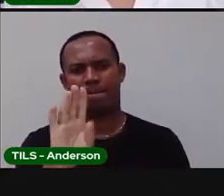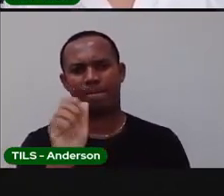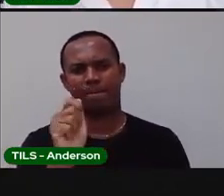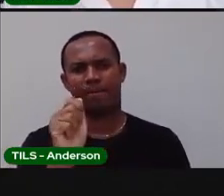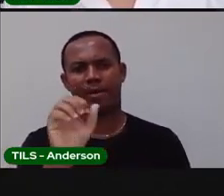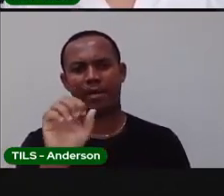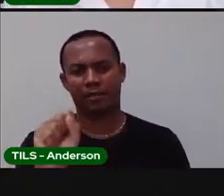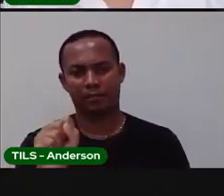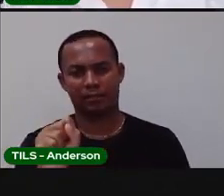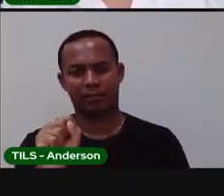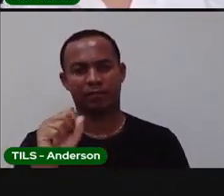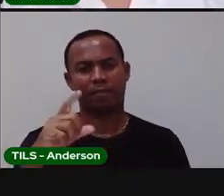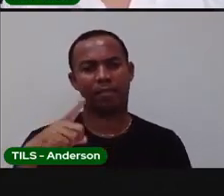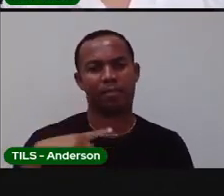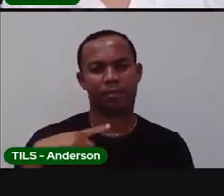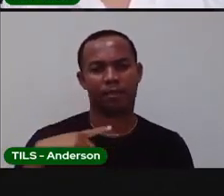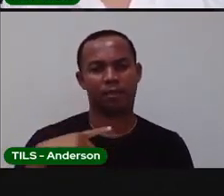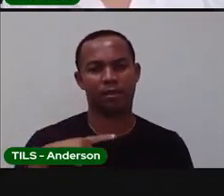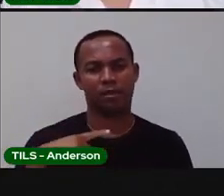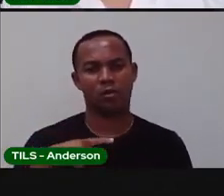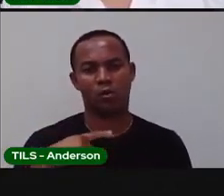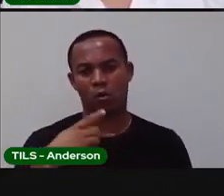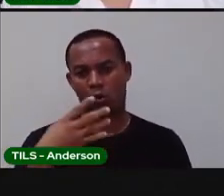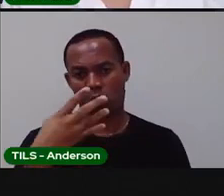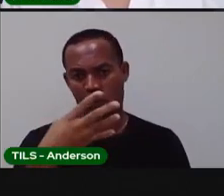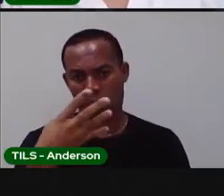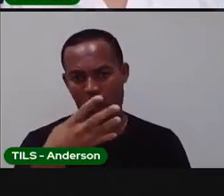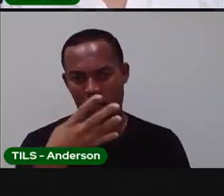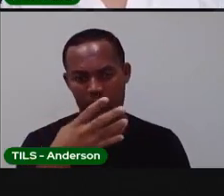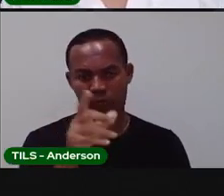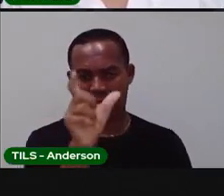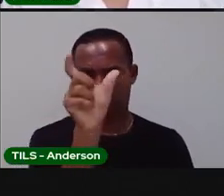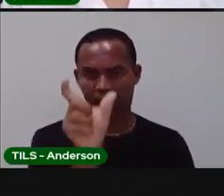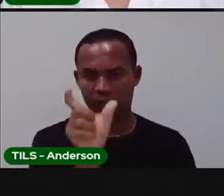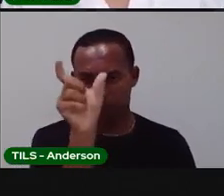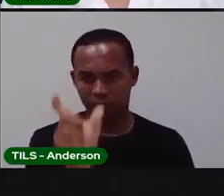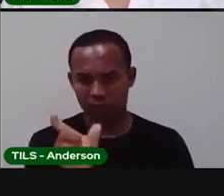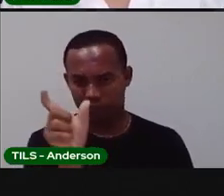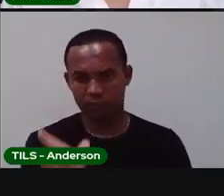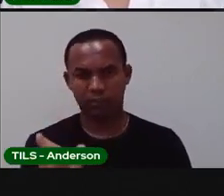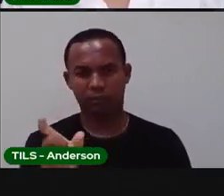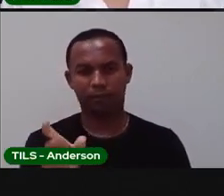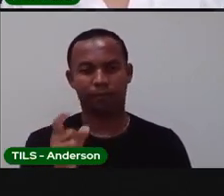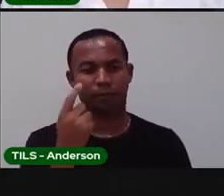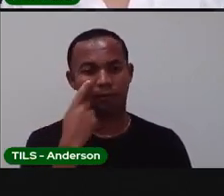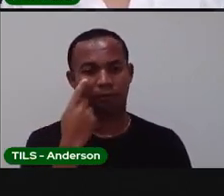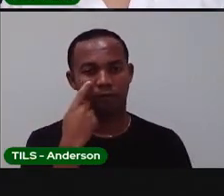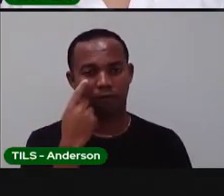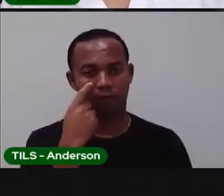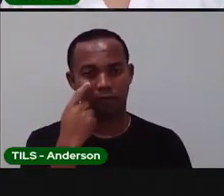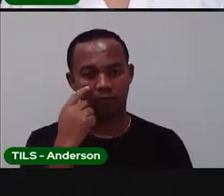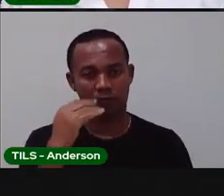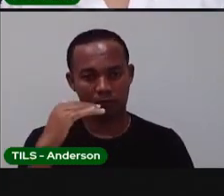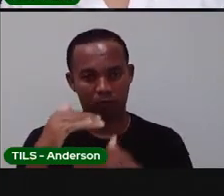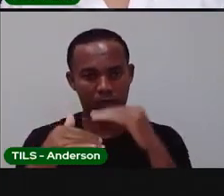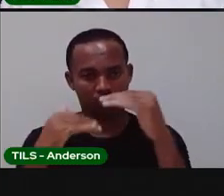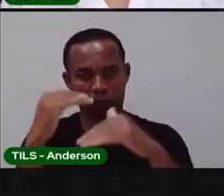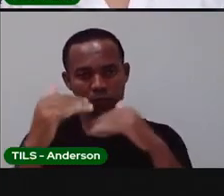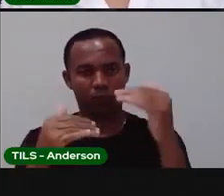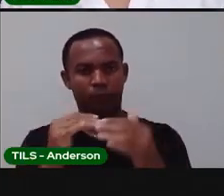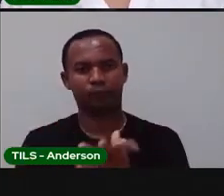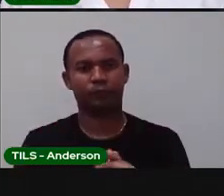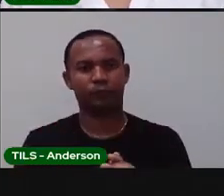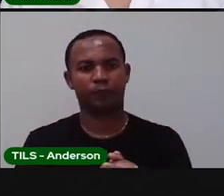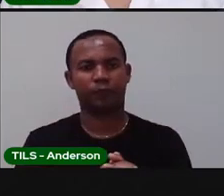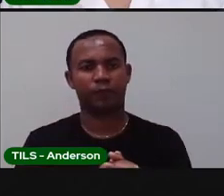o quê? Quatro classificações, né? A gente vai vendo isso aqui. Aos poucos... Vamos aqui.